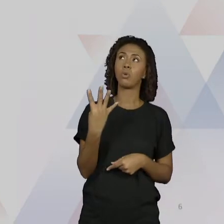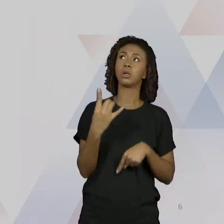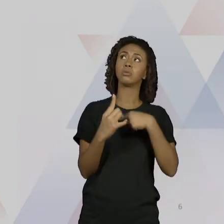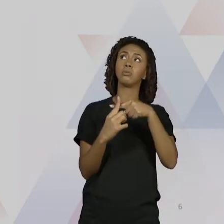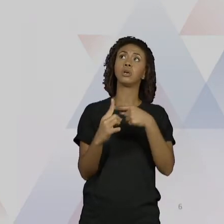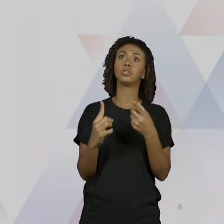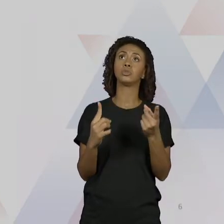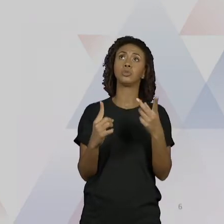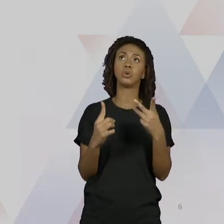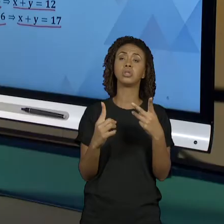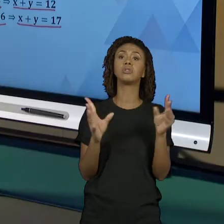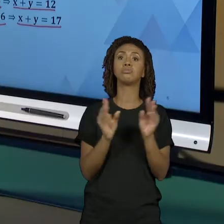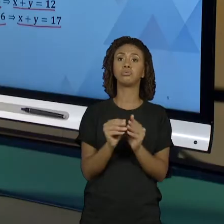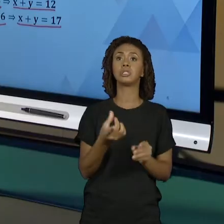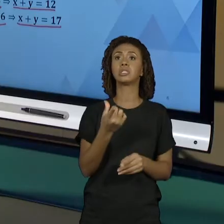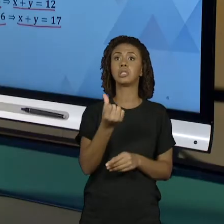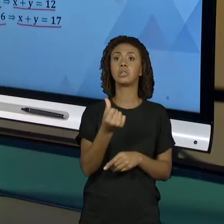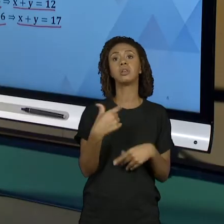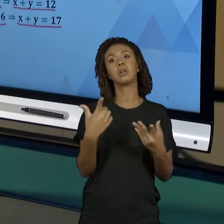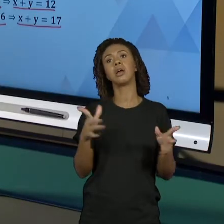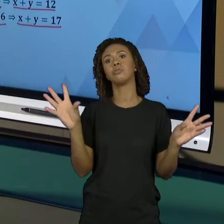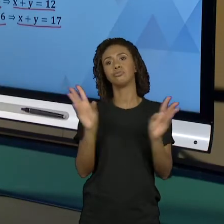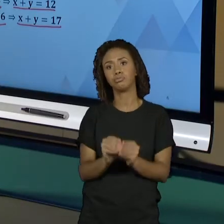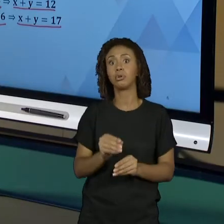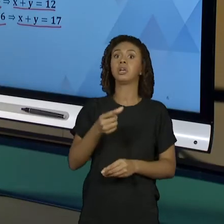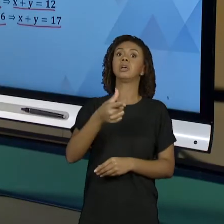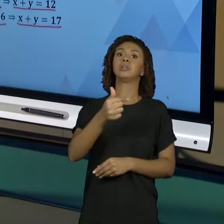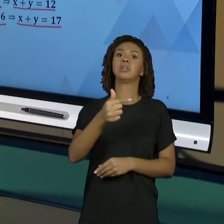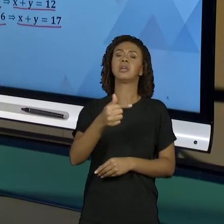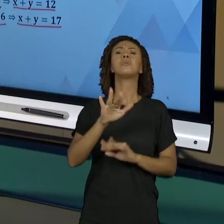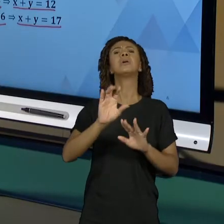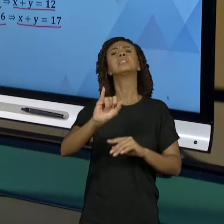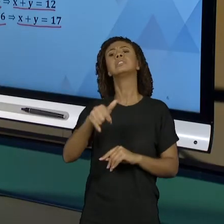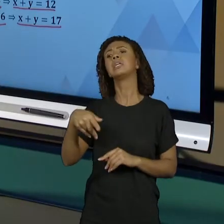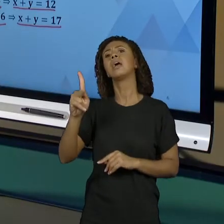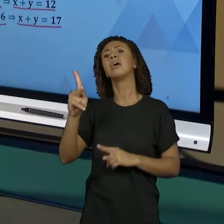gasto 17 moedas. Se eu pegar k igual a 2,